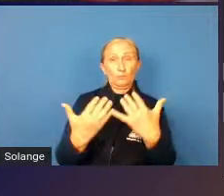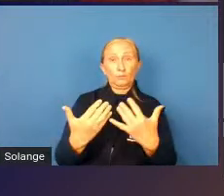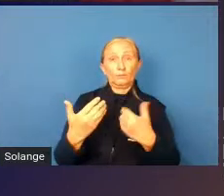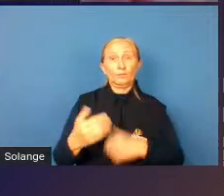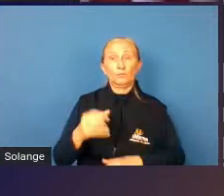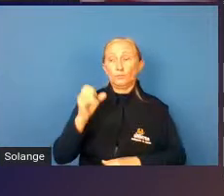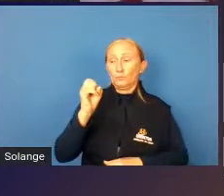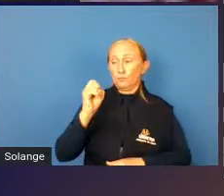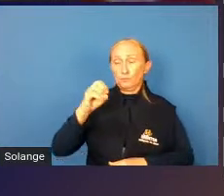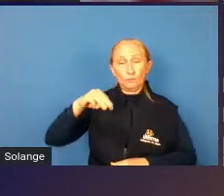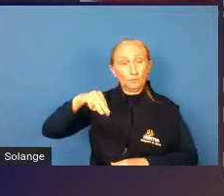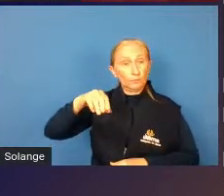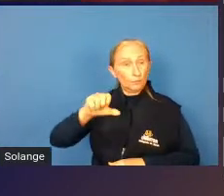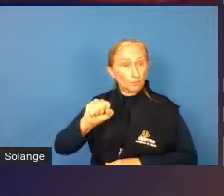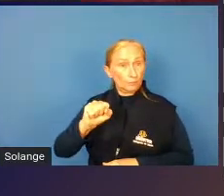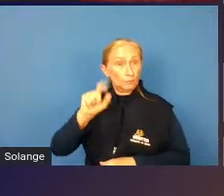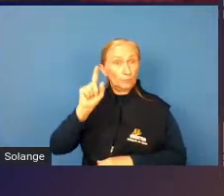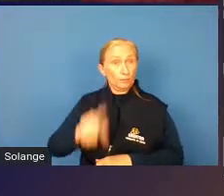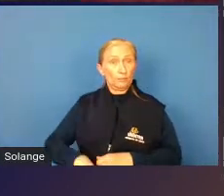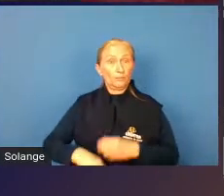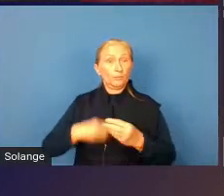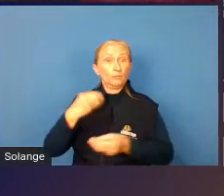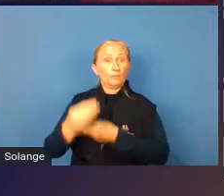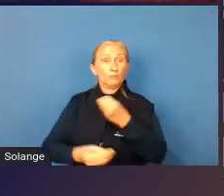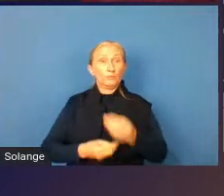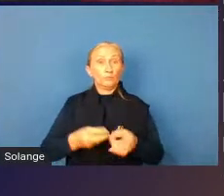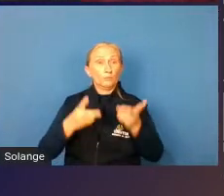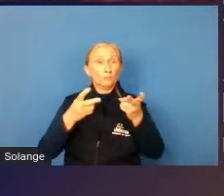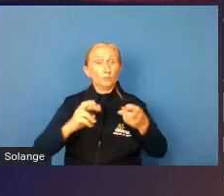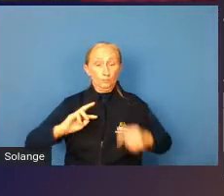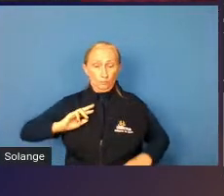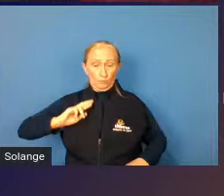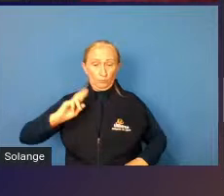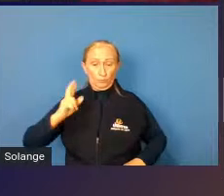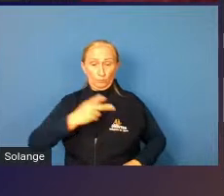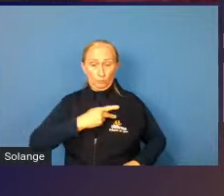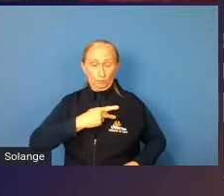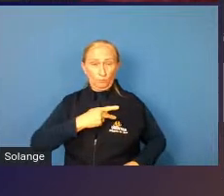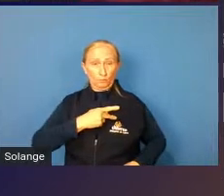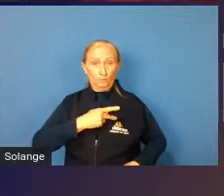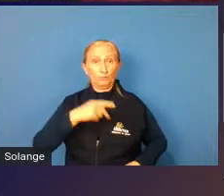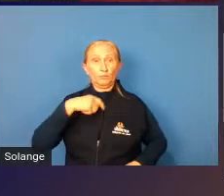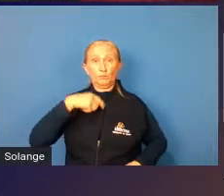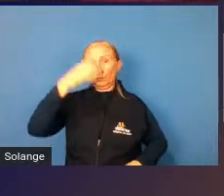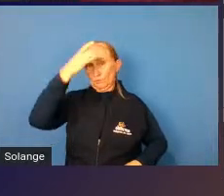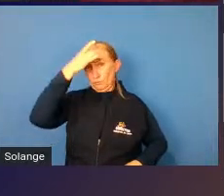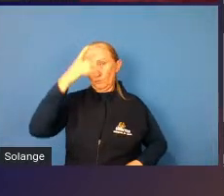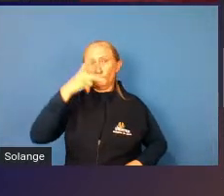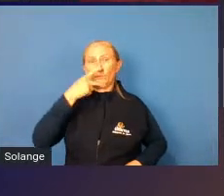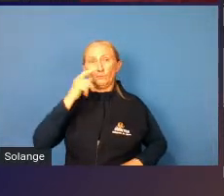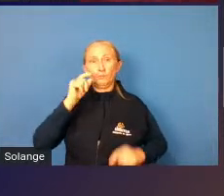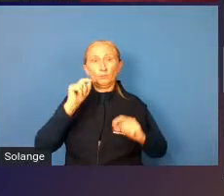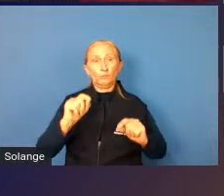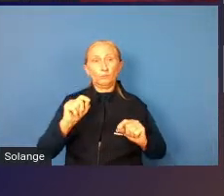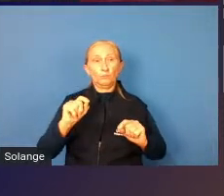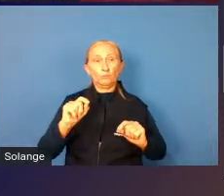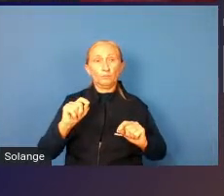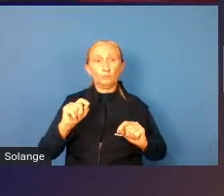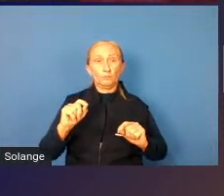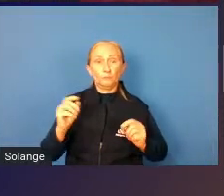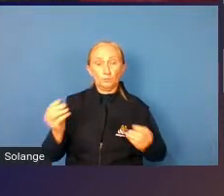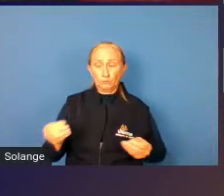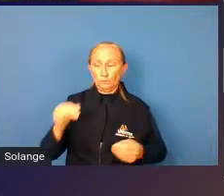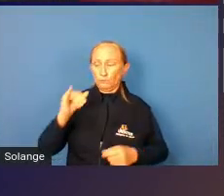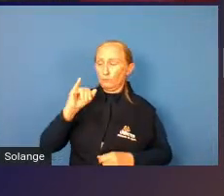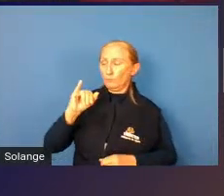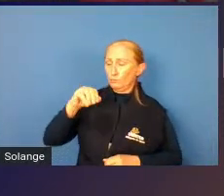OMS passa a reconhecer mais a transexualidade enquanto transtorno mental e passa a reconhecer enquanto incongruência de